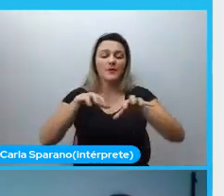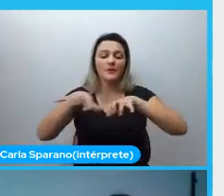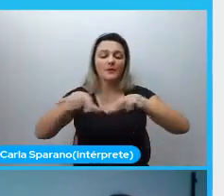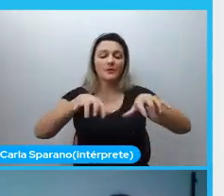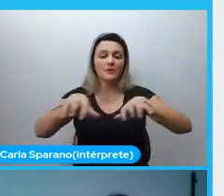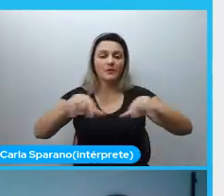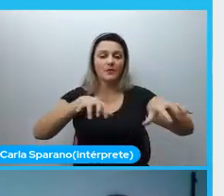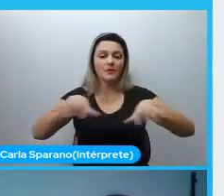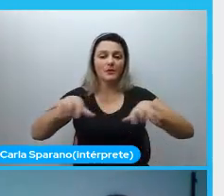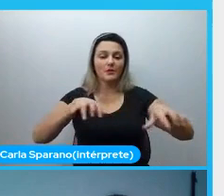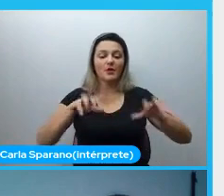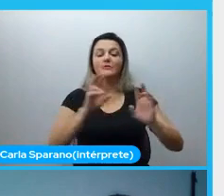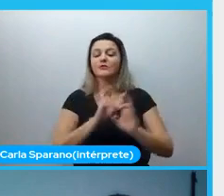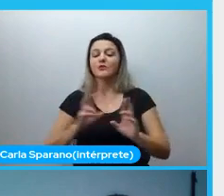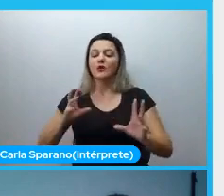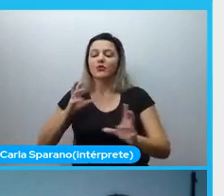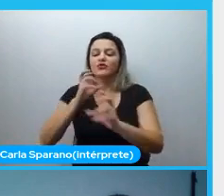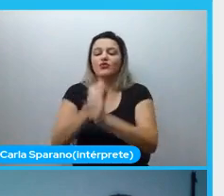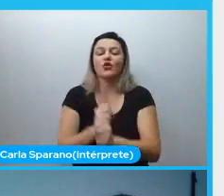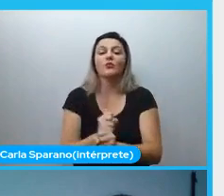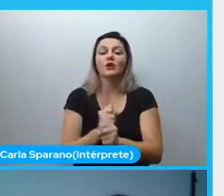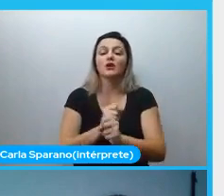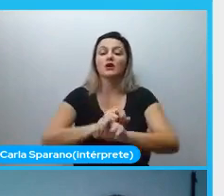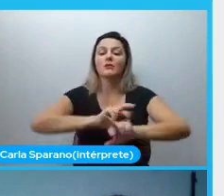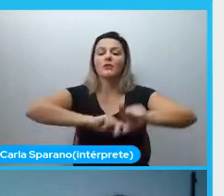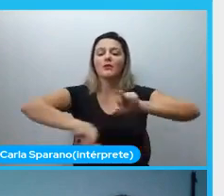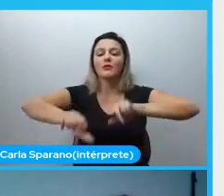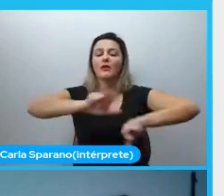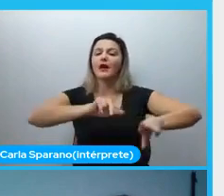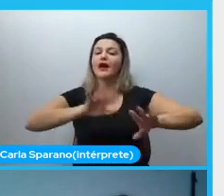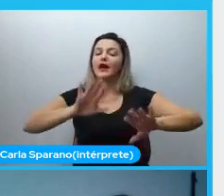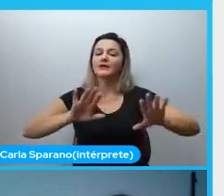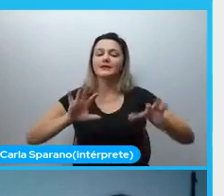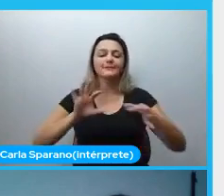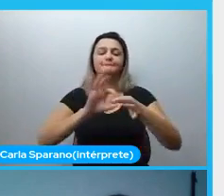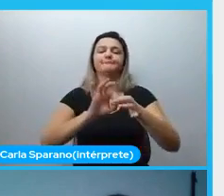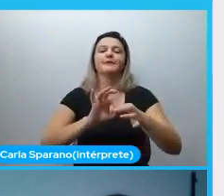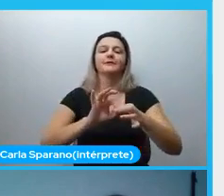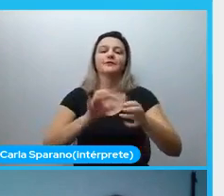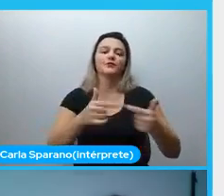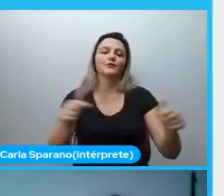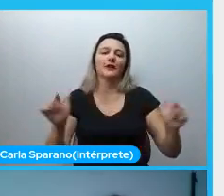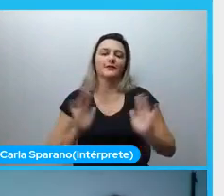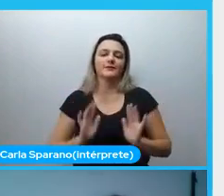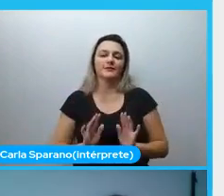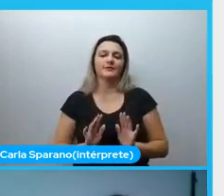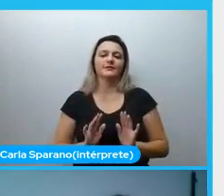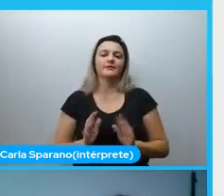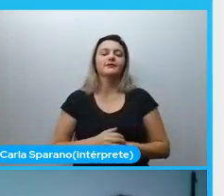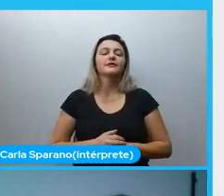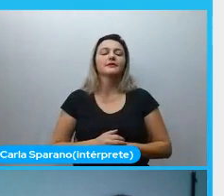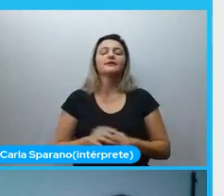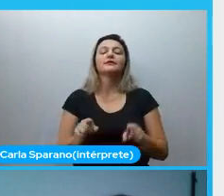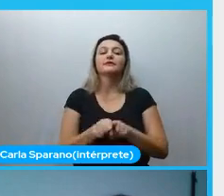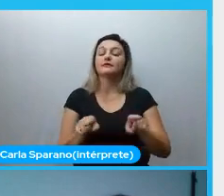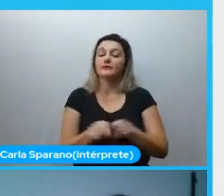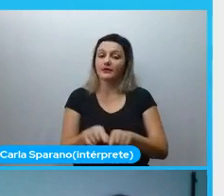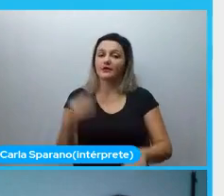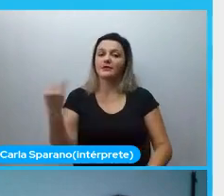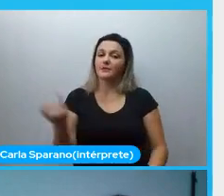coisas diferentes e, às vezes, acaba não tendo uma união tão precisa. E uma coisa que também é muito importante